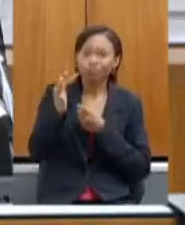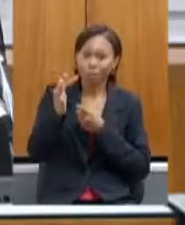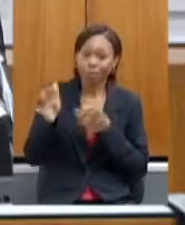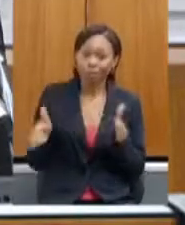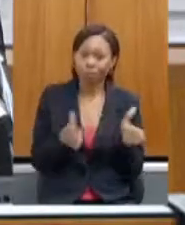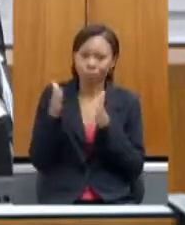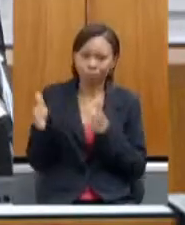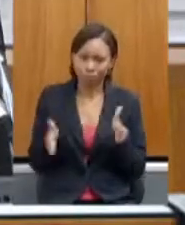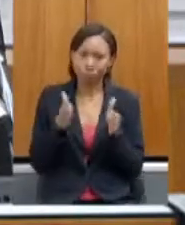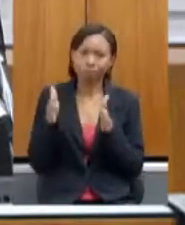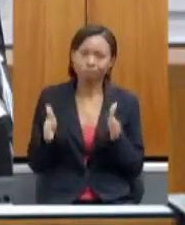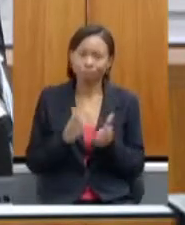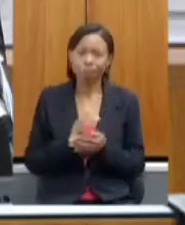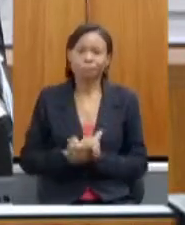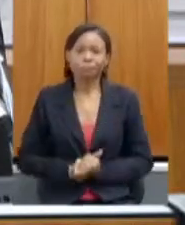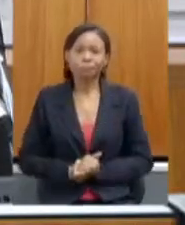relação